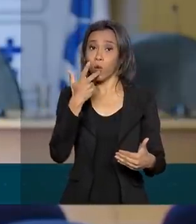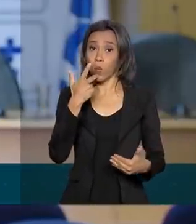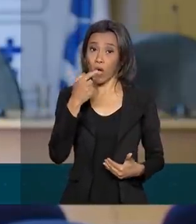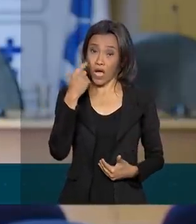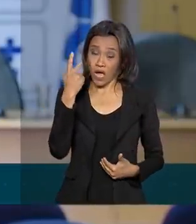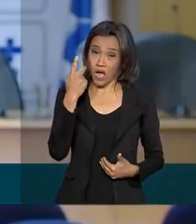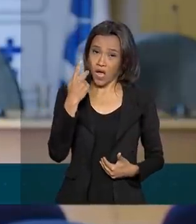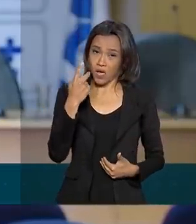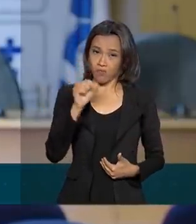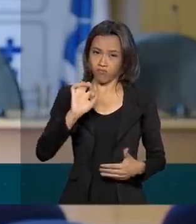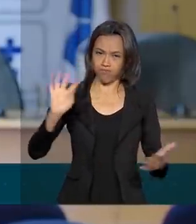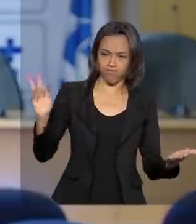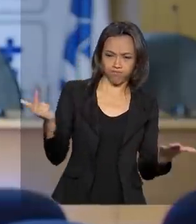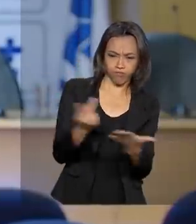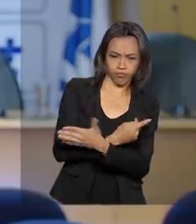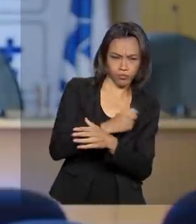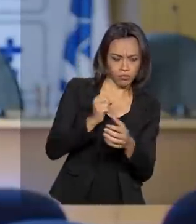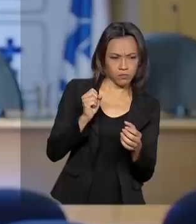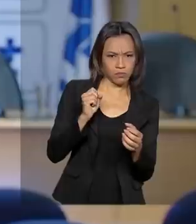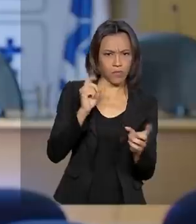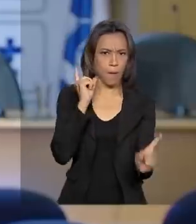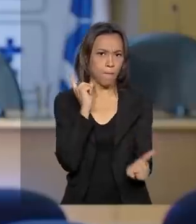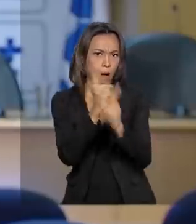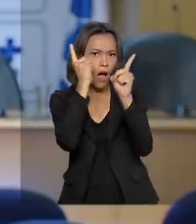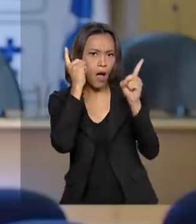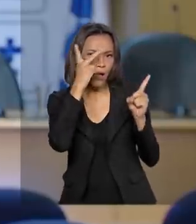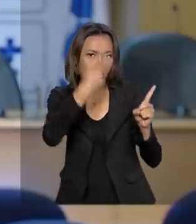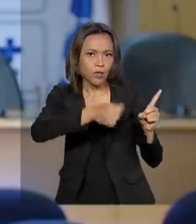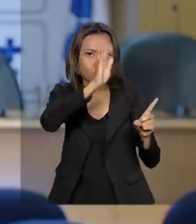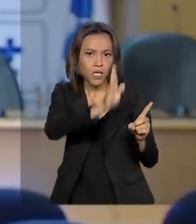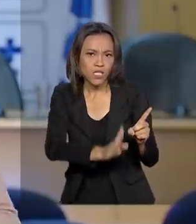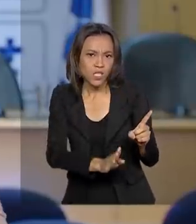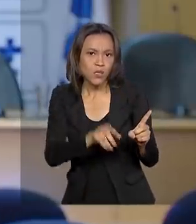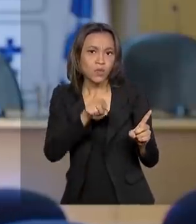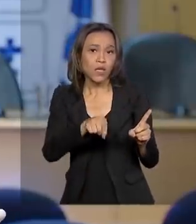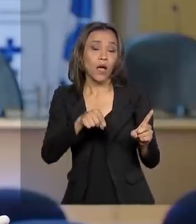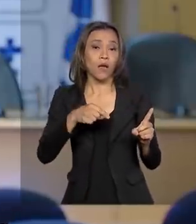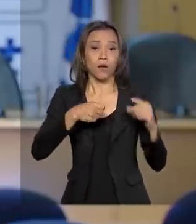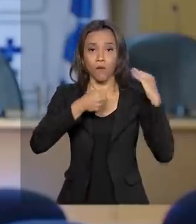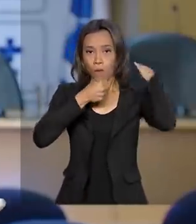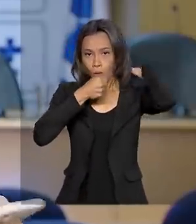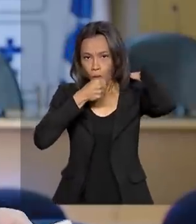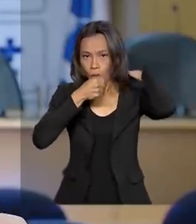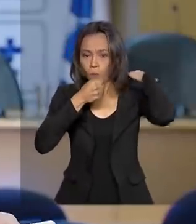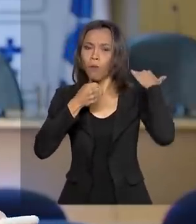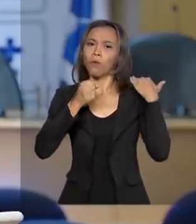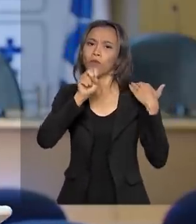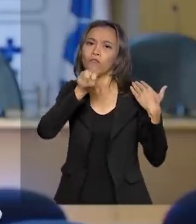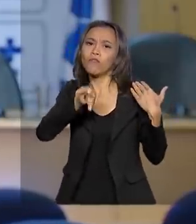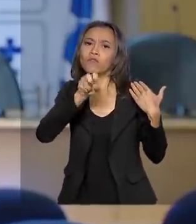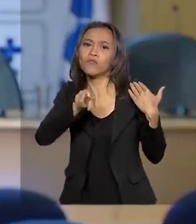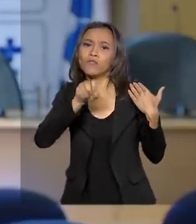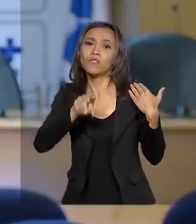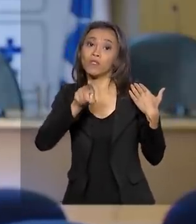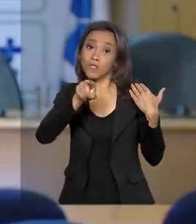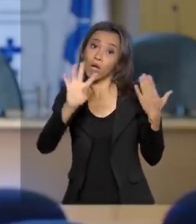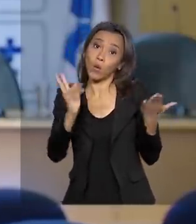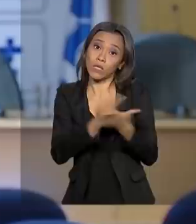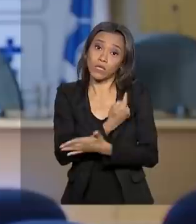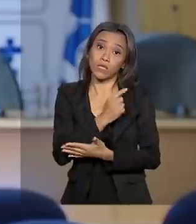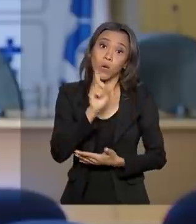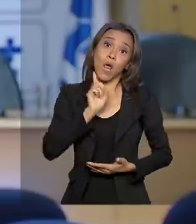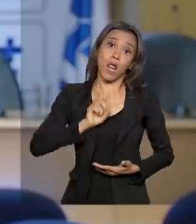suspeitos detectados aqui no Brasil da pneumonia indeterminada relacionada ao evento na China.